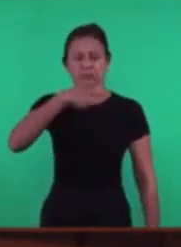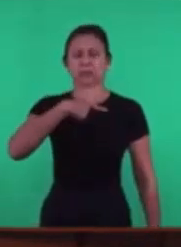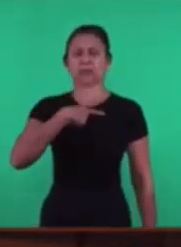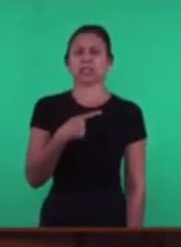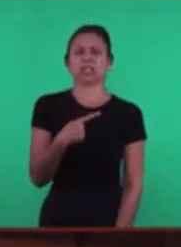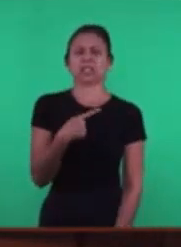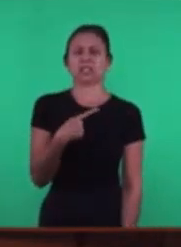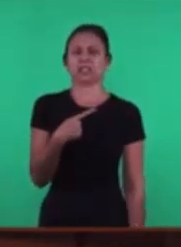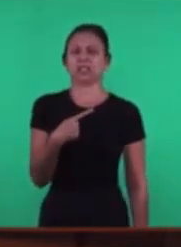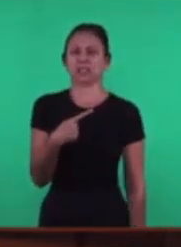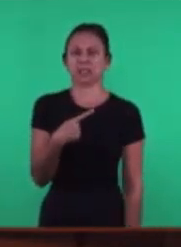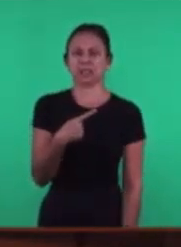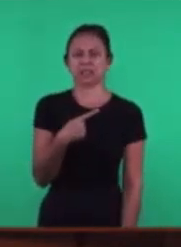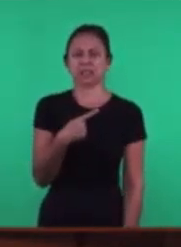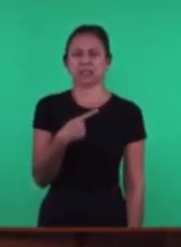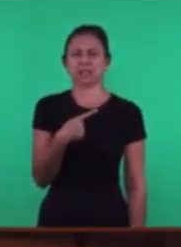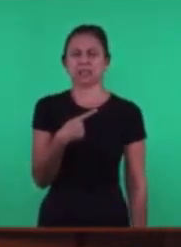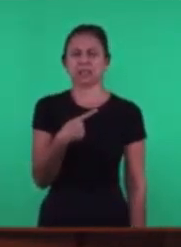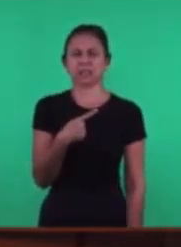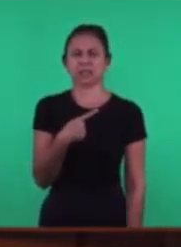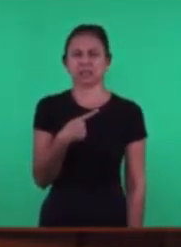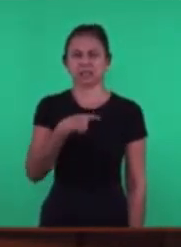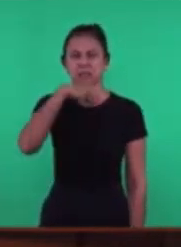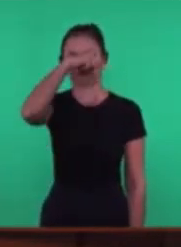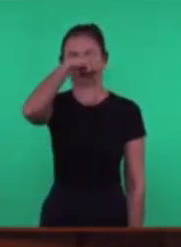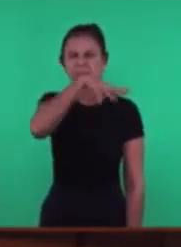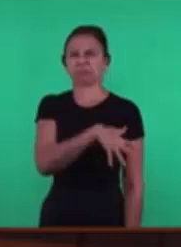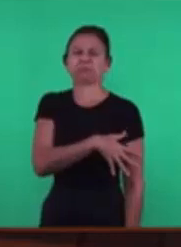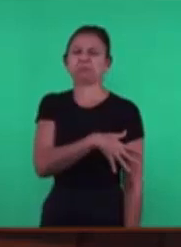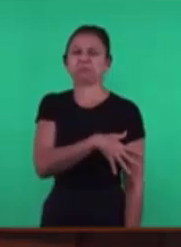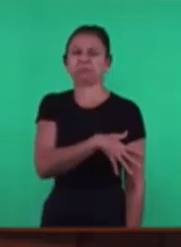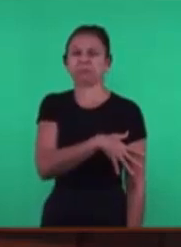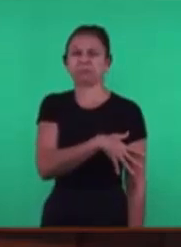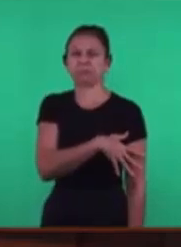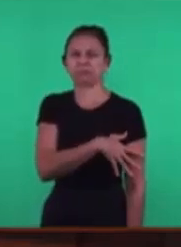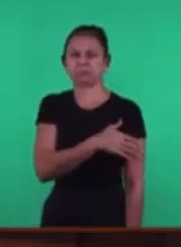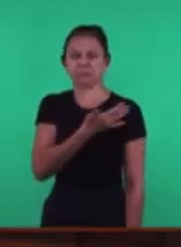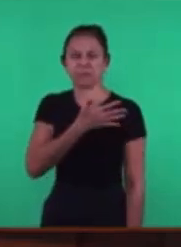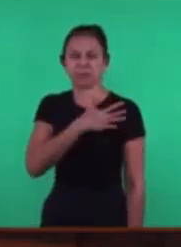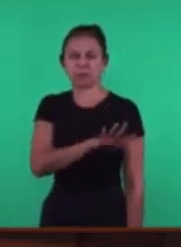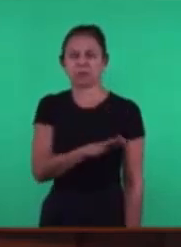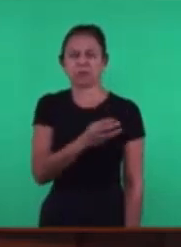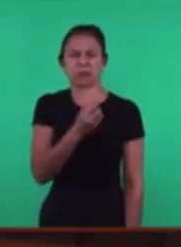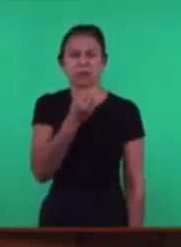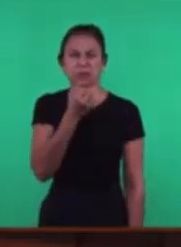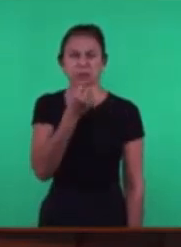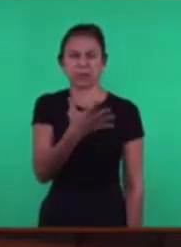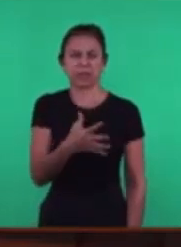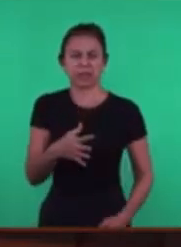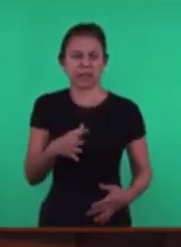Irreverentes Inimigos do bem Sem afeto Natural